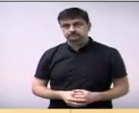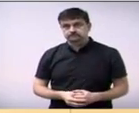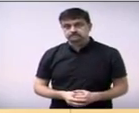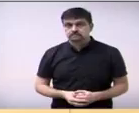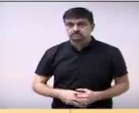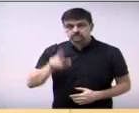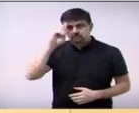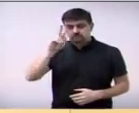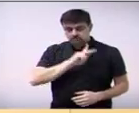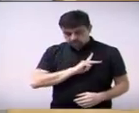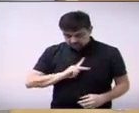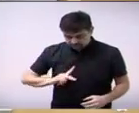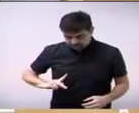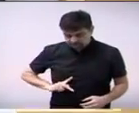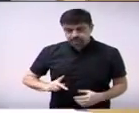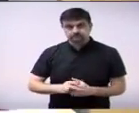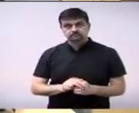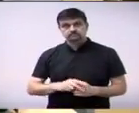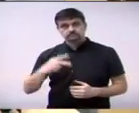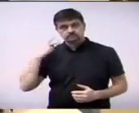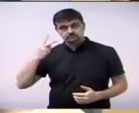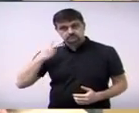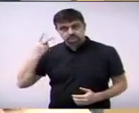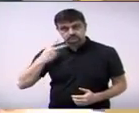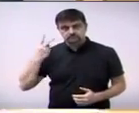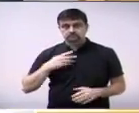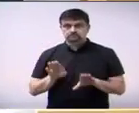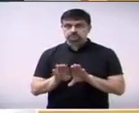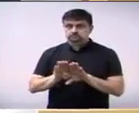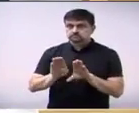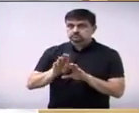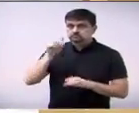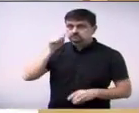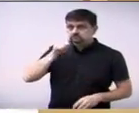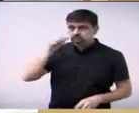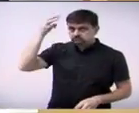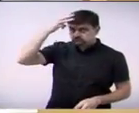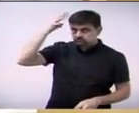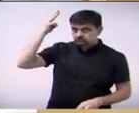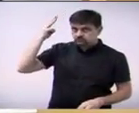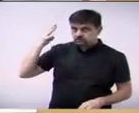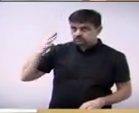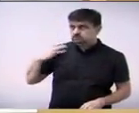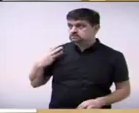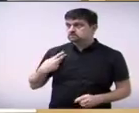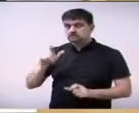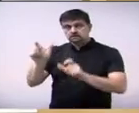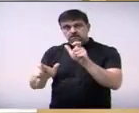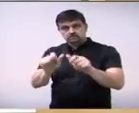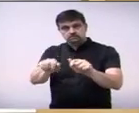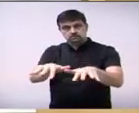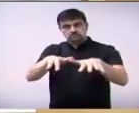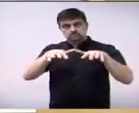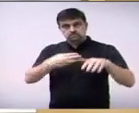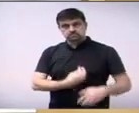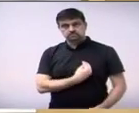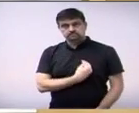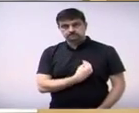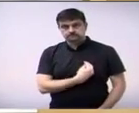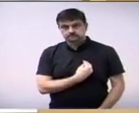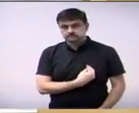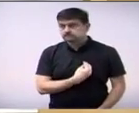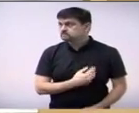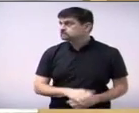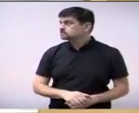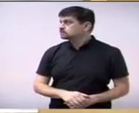Sr. Presidente, nobres companheiros, companheira Ângela, todo o público presente, prestigiando a